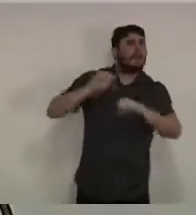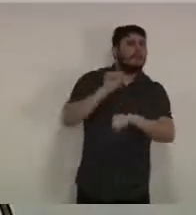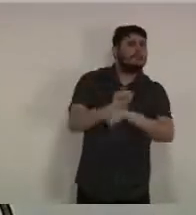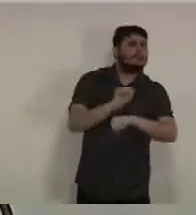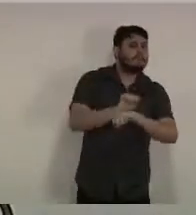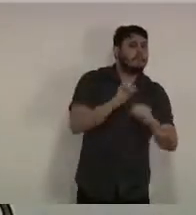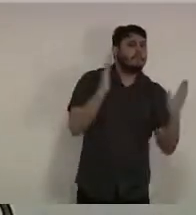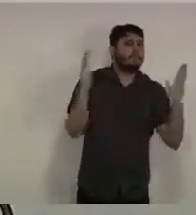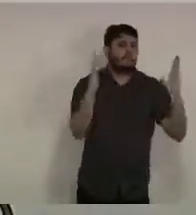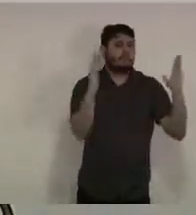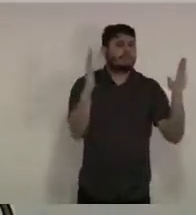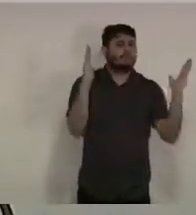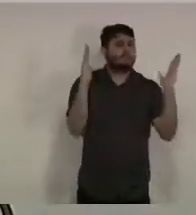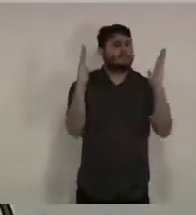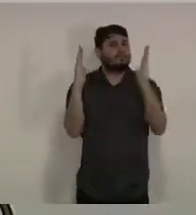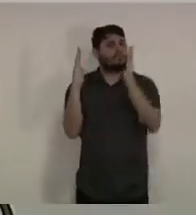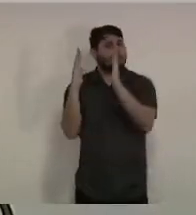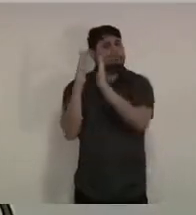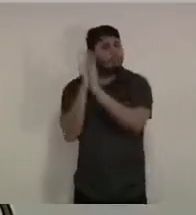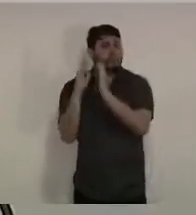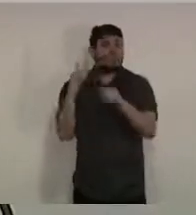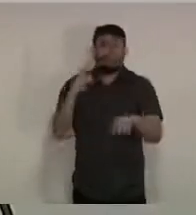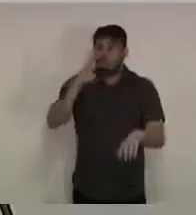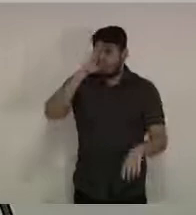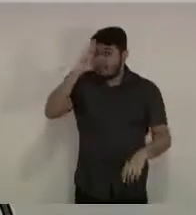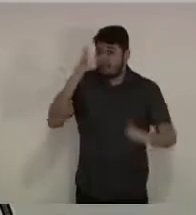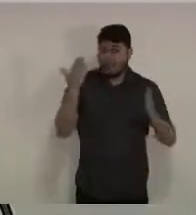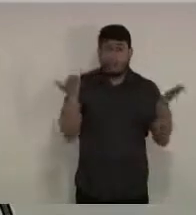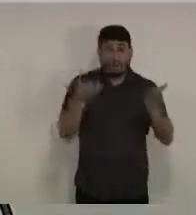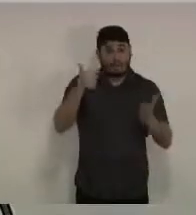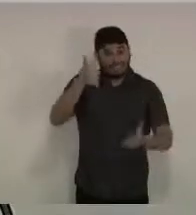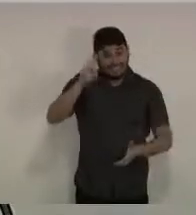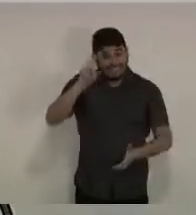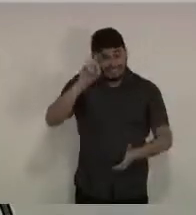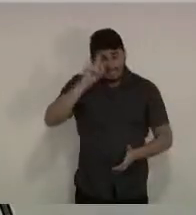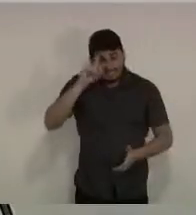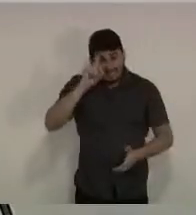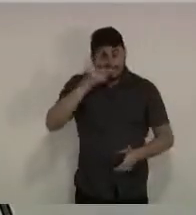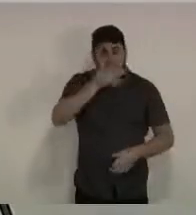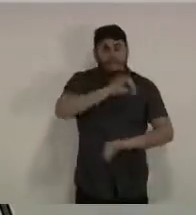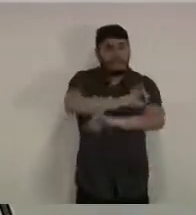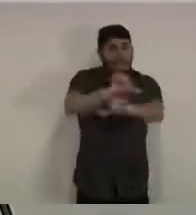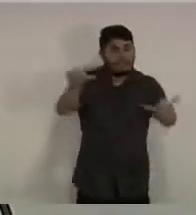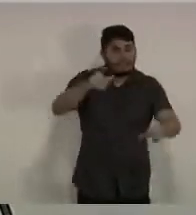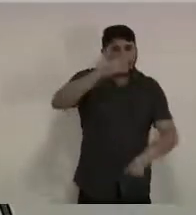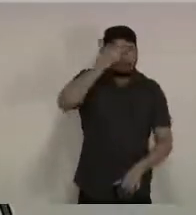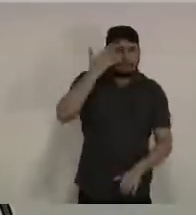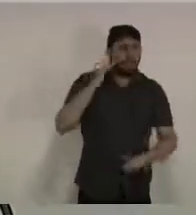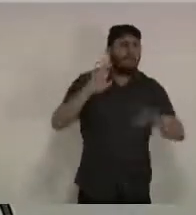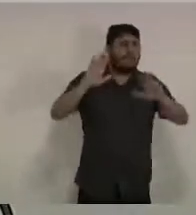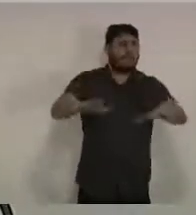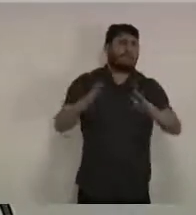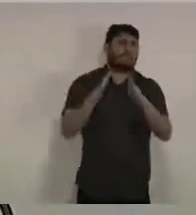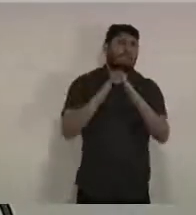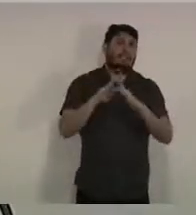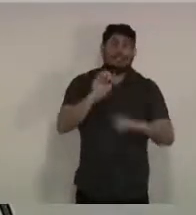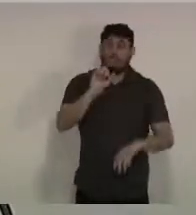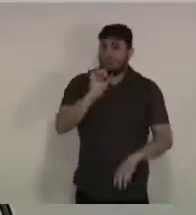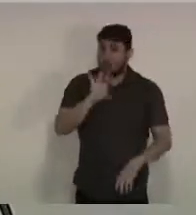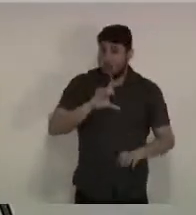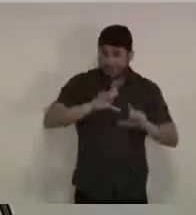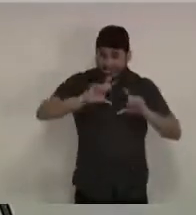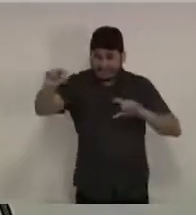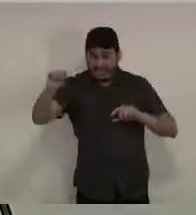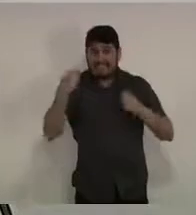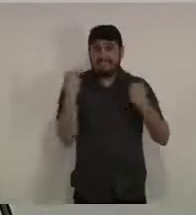possível e para isso é fundamental que nesses 15 dias as pessoas fiquem em casa só saiam para o necessário e fiquem o